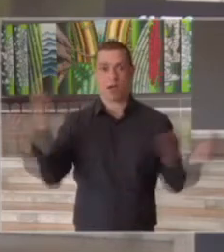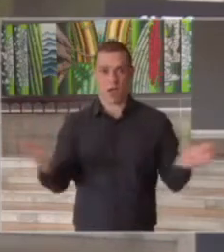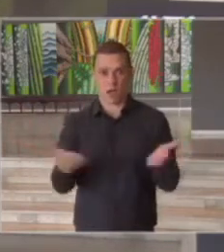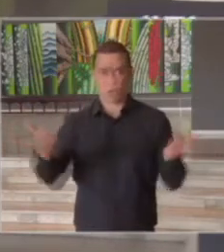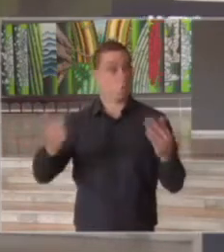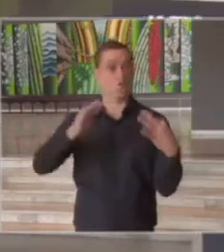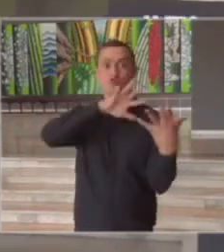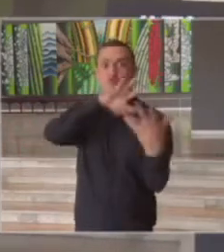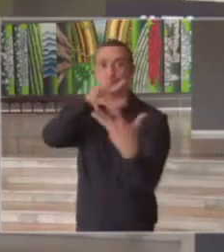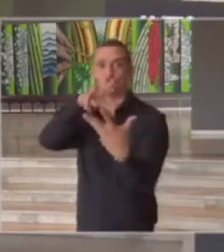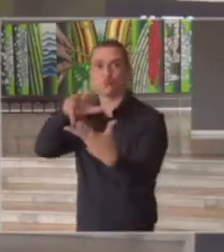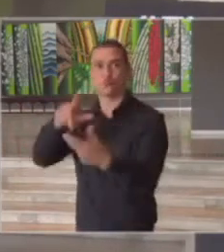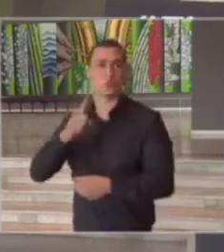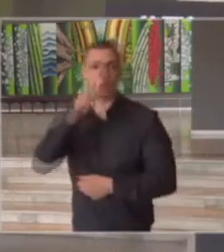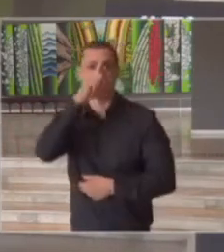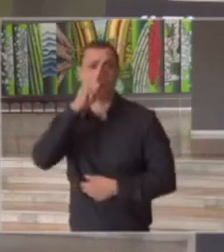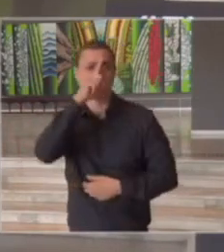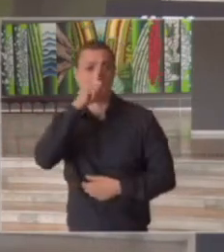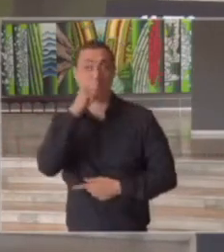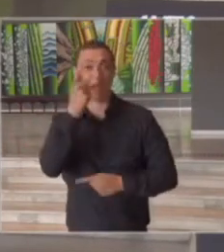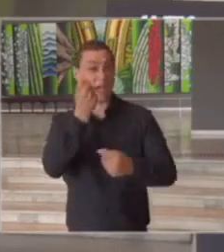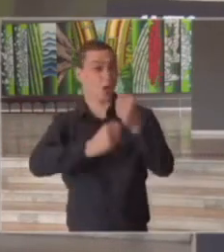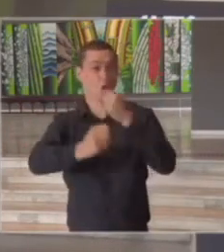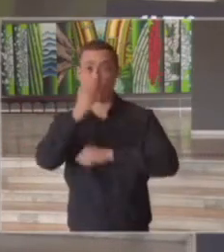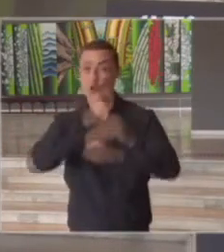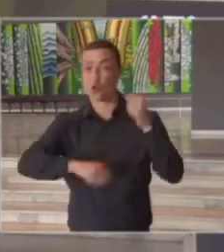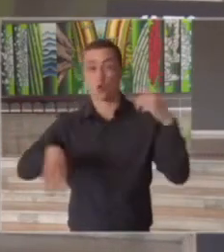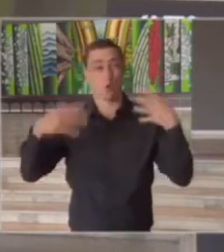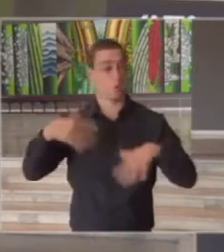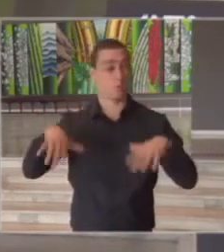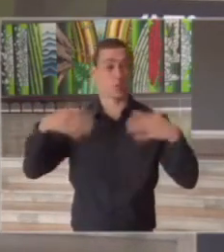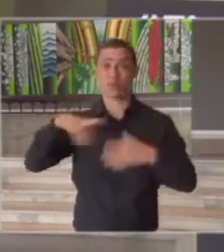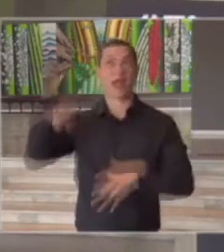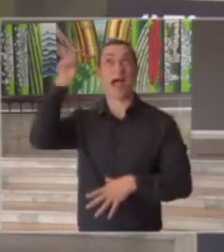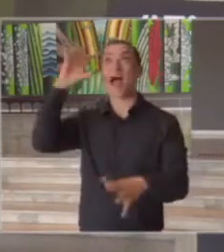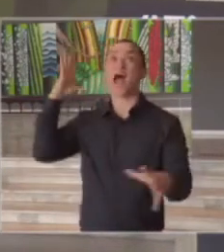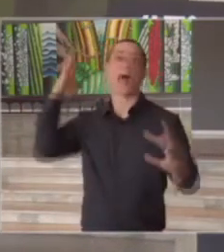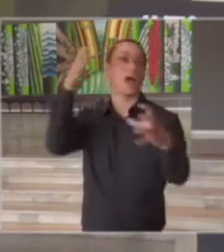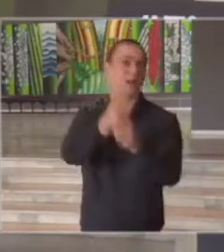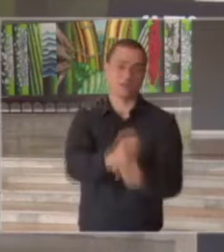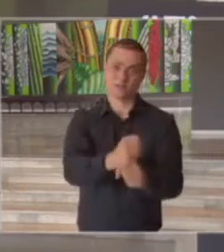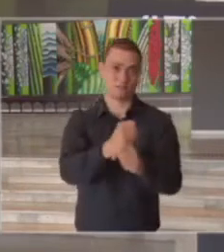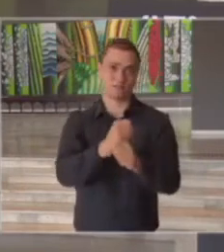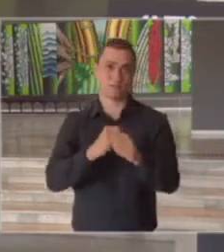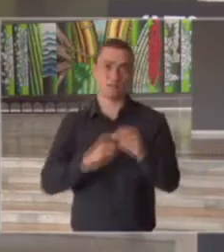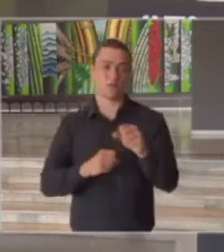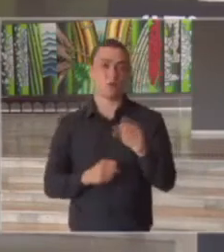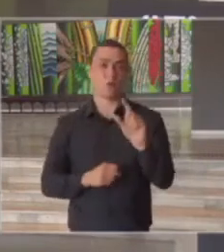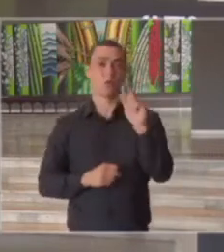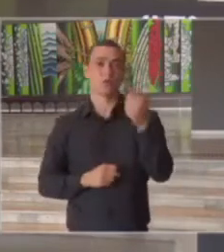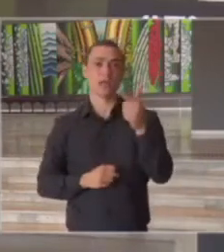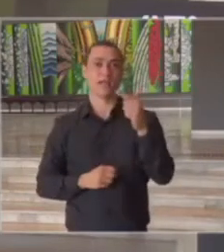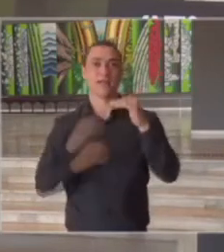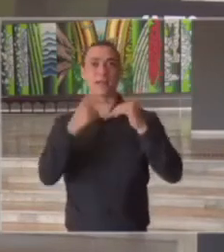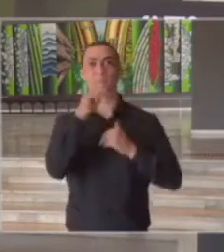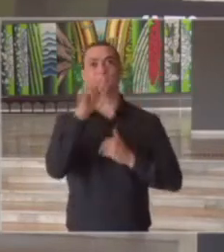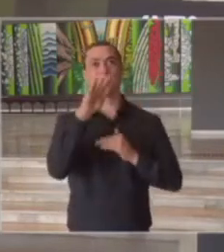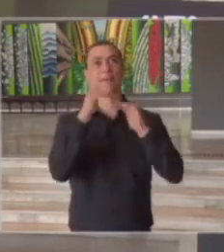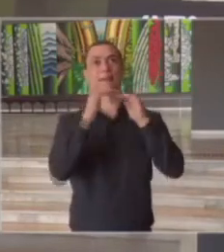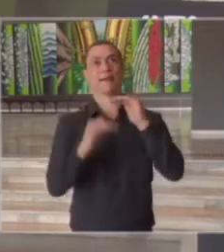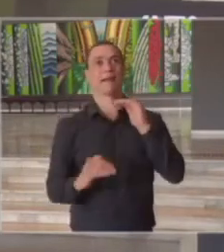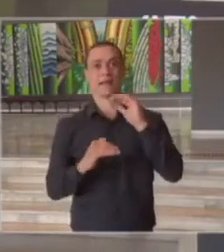global a maior crise econômica de toda a história não existe queda no PIB